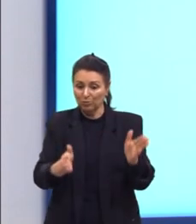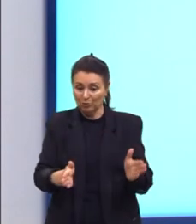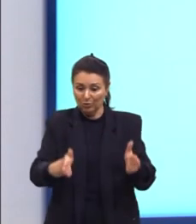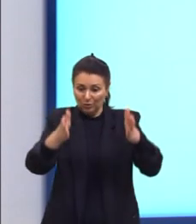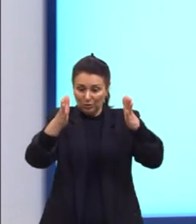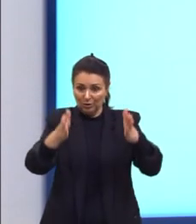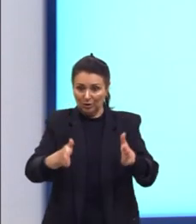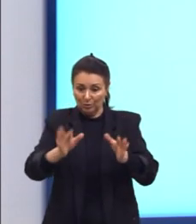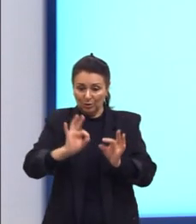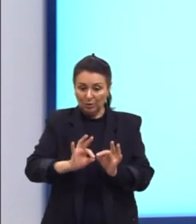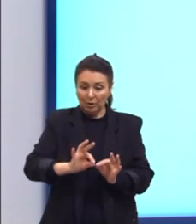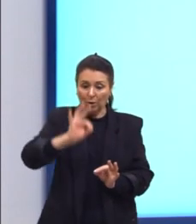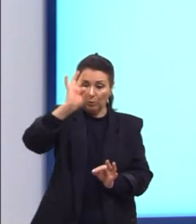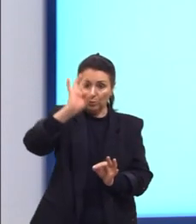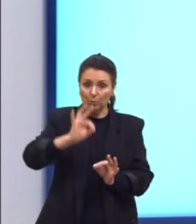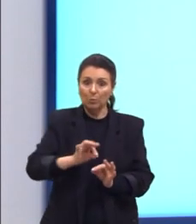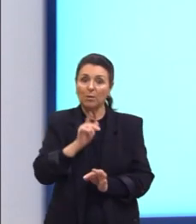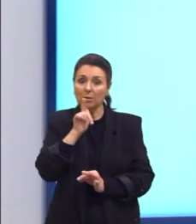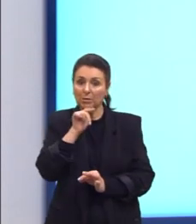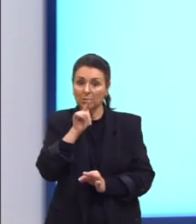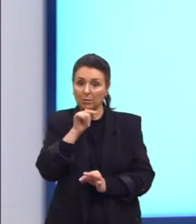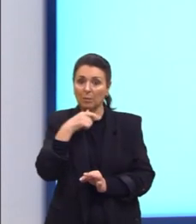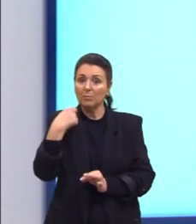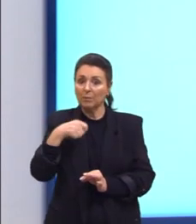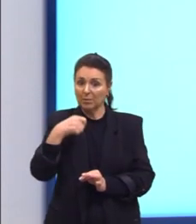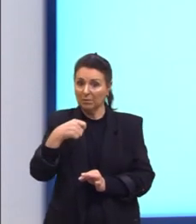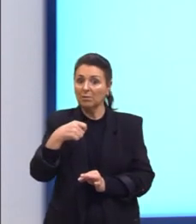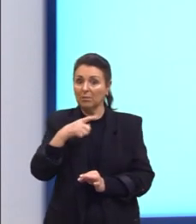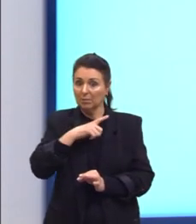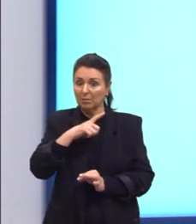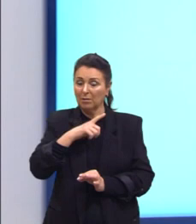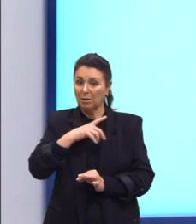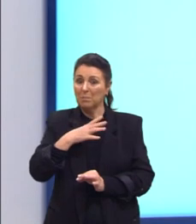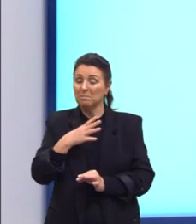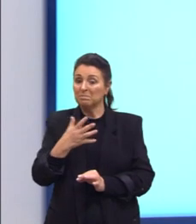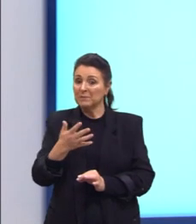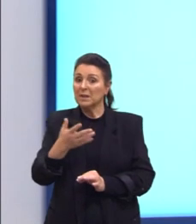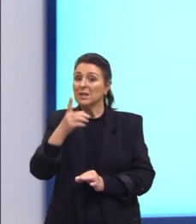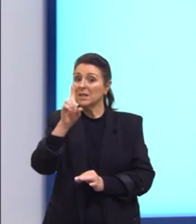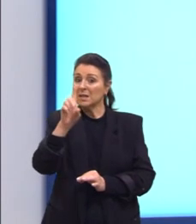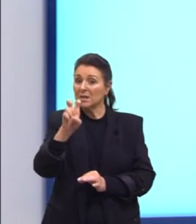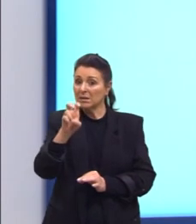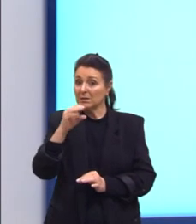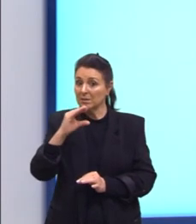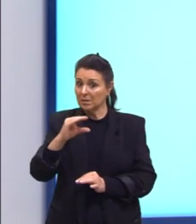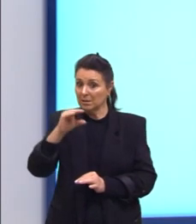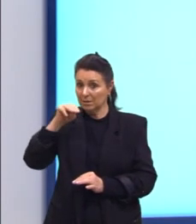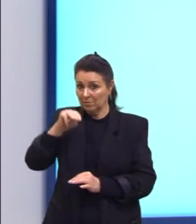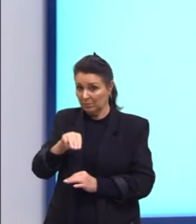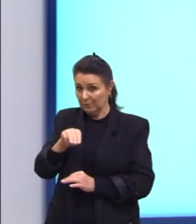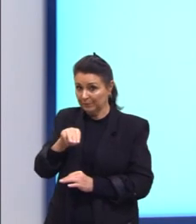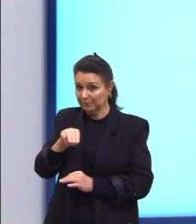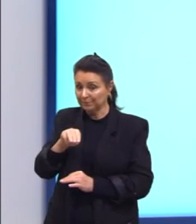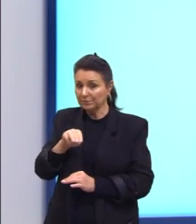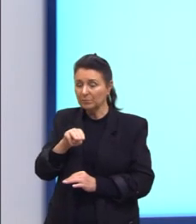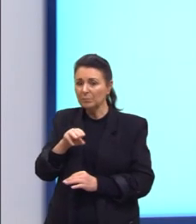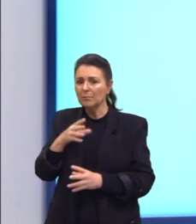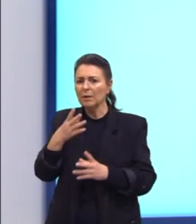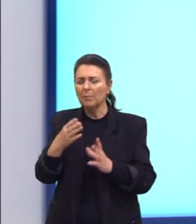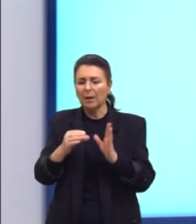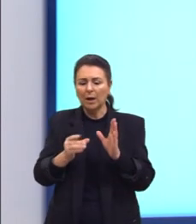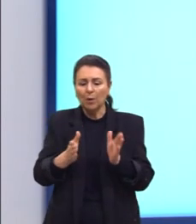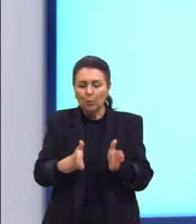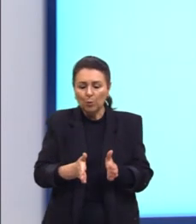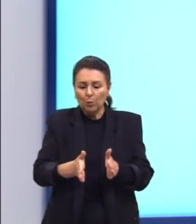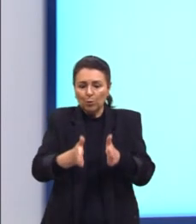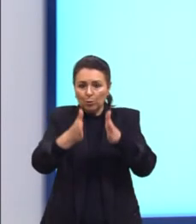a altura da coluna de água deve ser de, pelo menos, 15 centímetros. Para a coluna de água